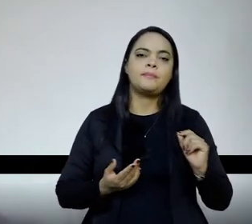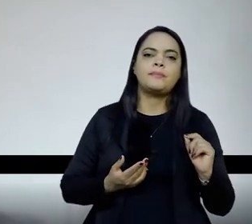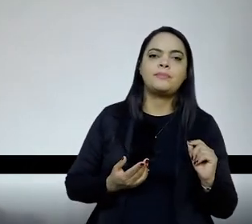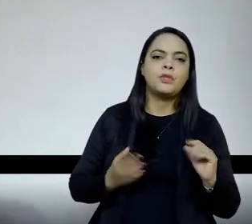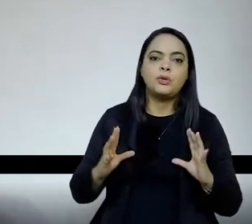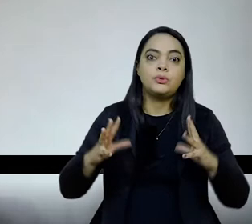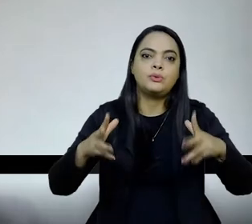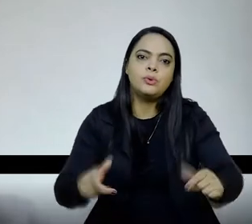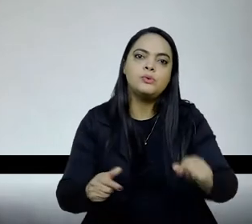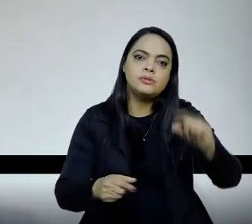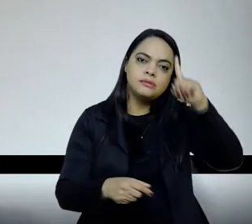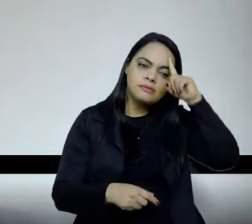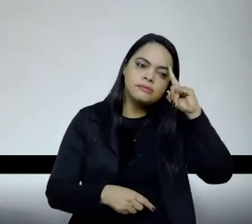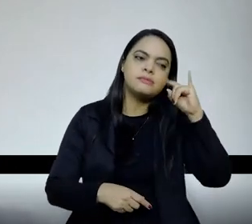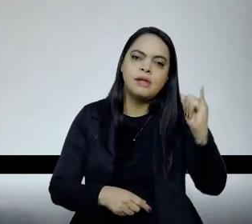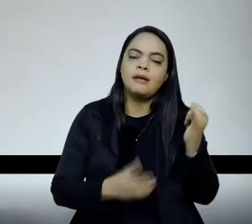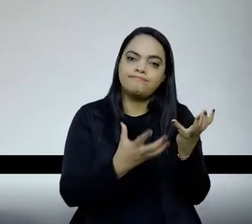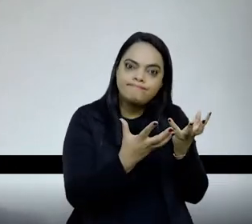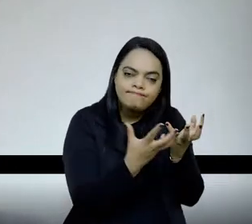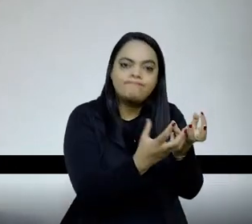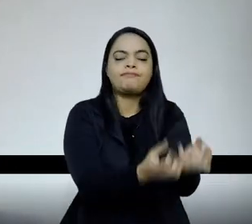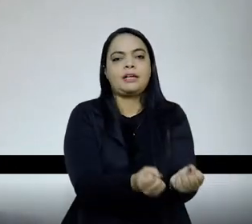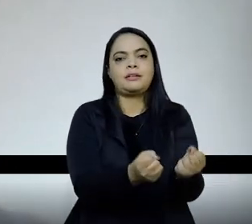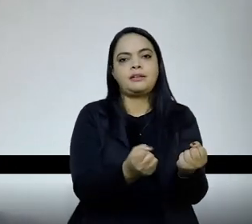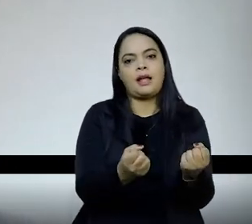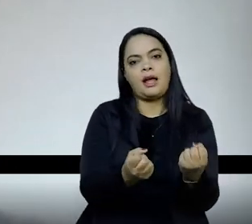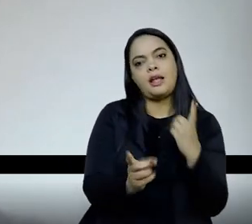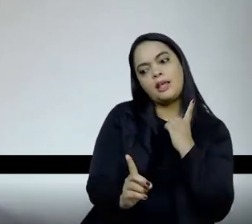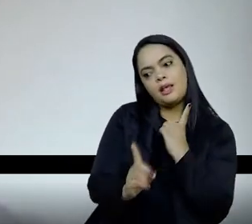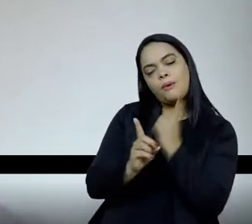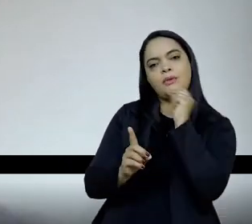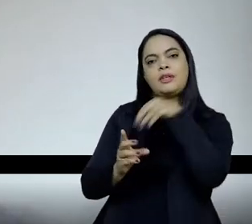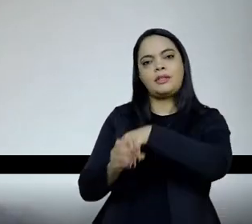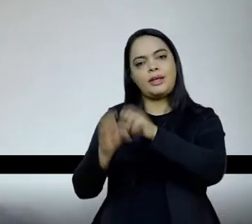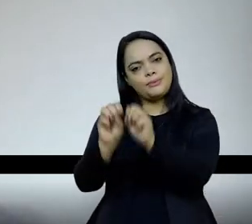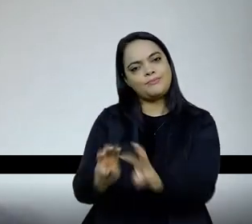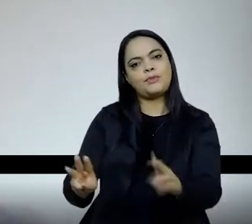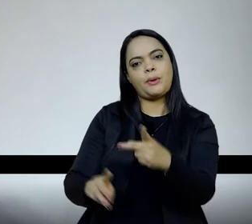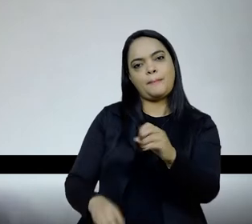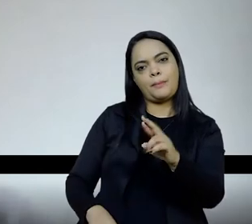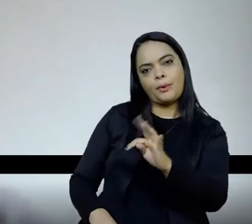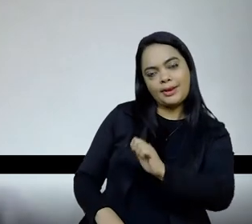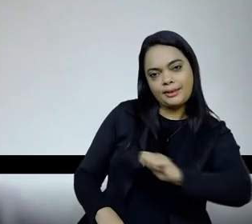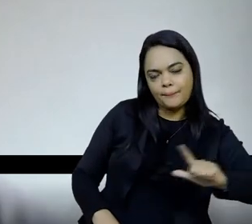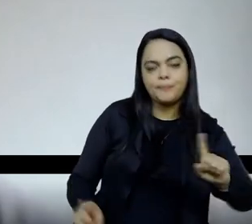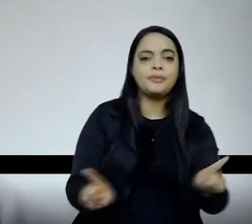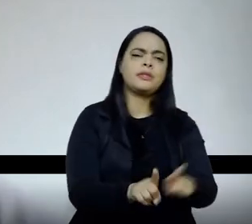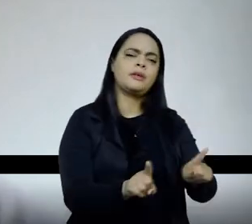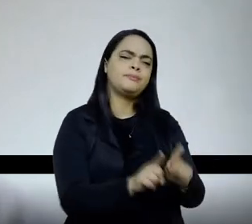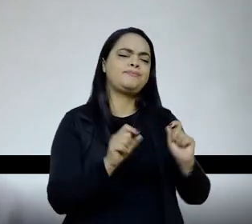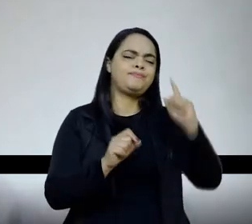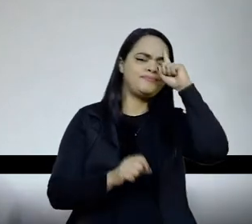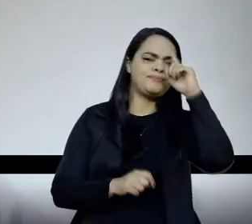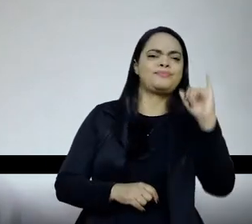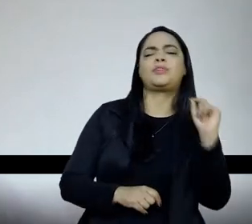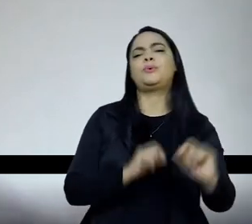essa ideia, pudessem encontrar abrigo aí. Então, essa é uma dimensão. A outra é a ideia